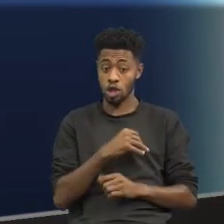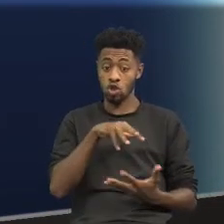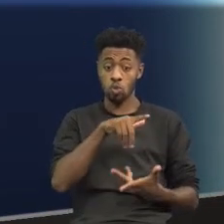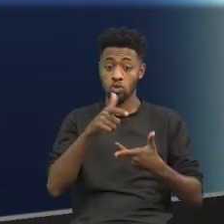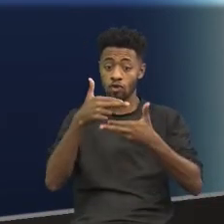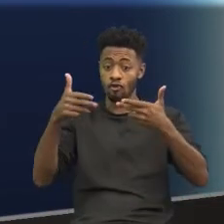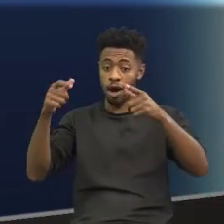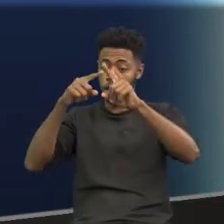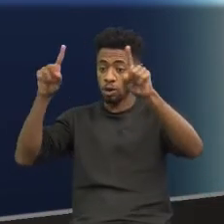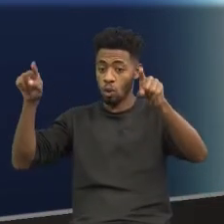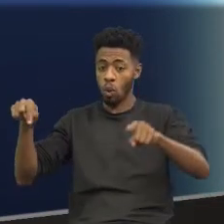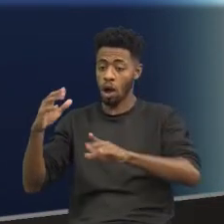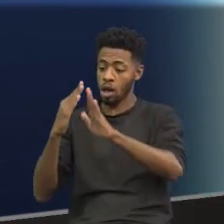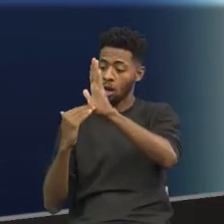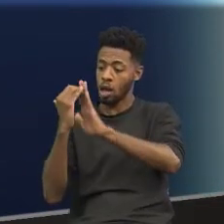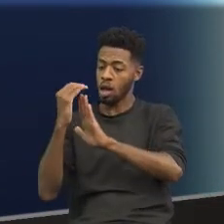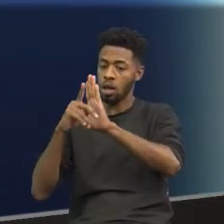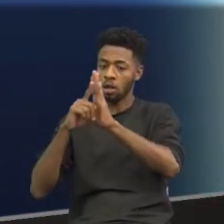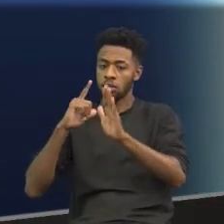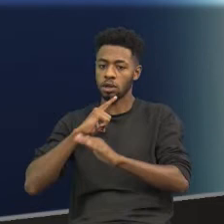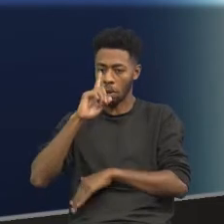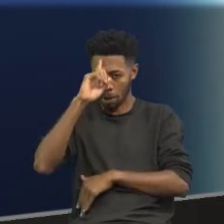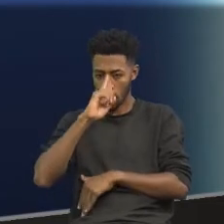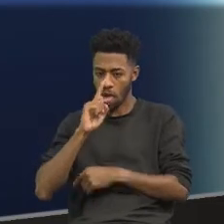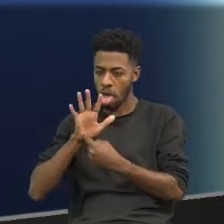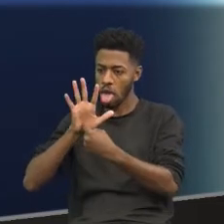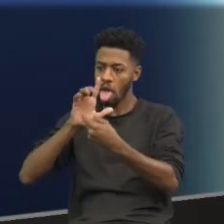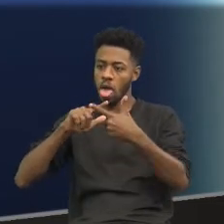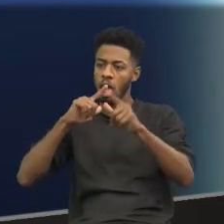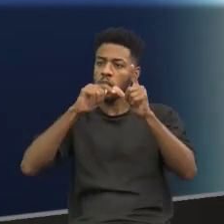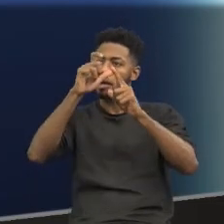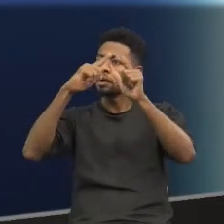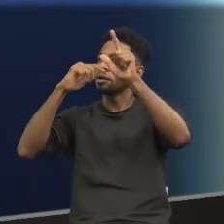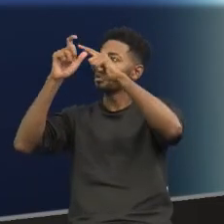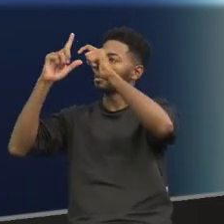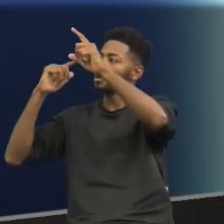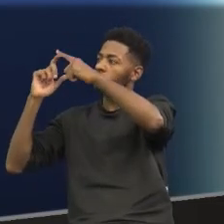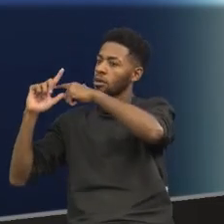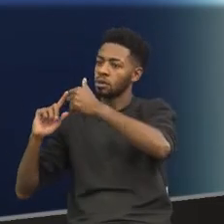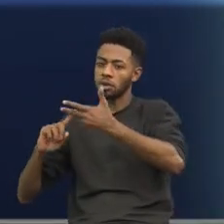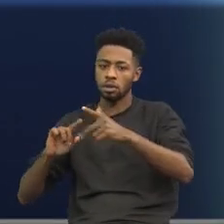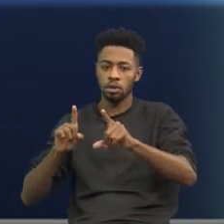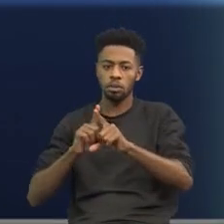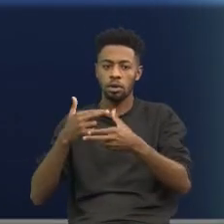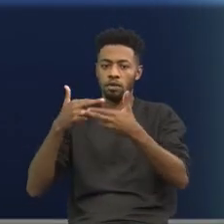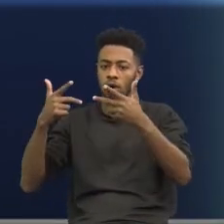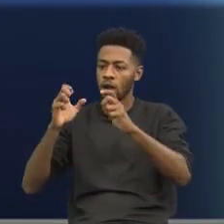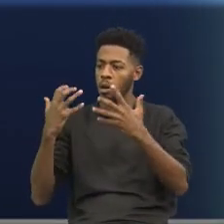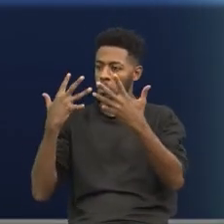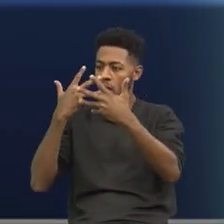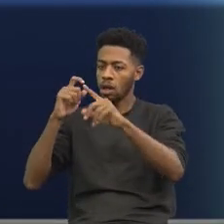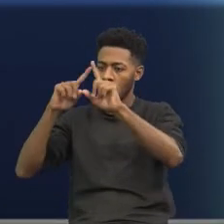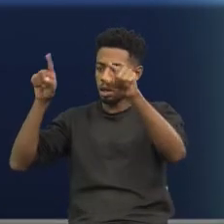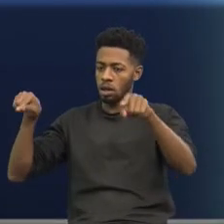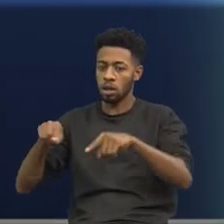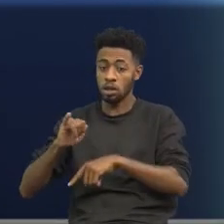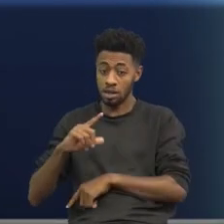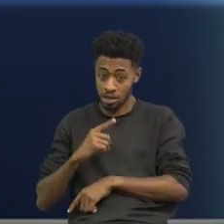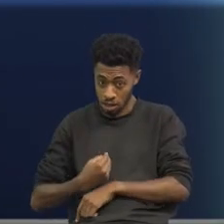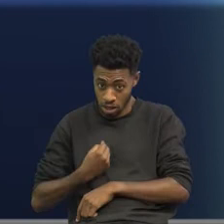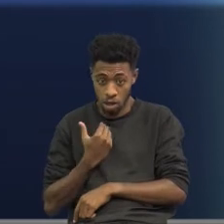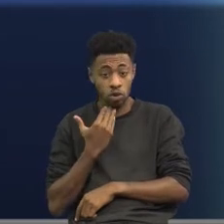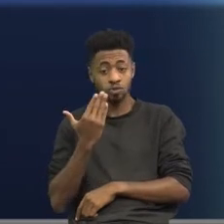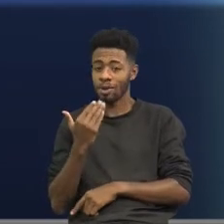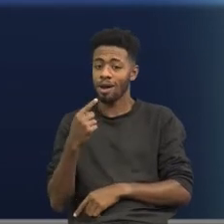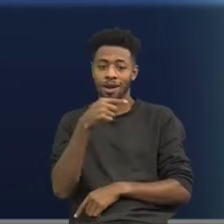horríveis girassóis, aquelas estrelas tumultuadas, aqueles ciprestes deformados, não poderia